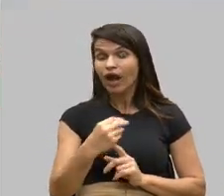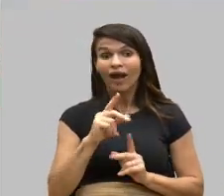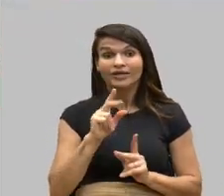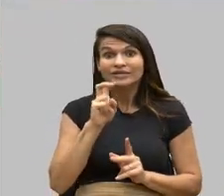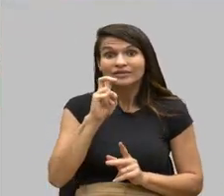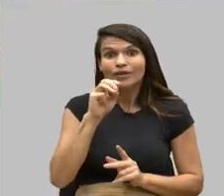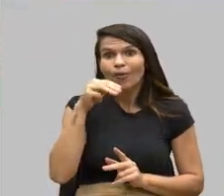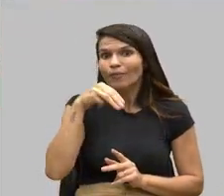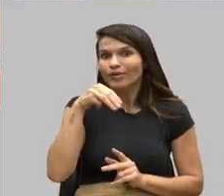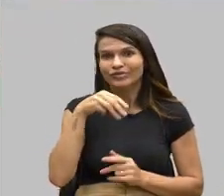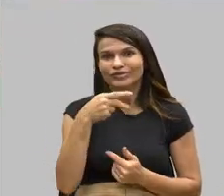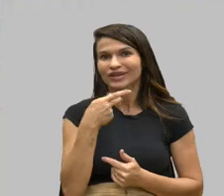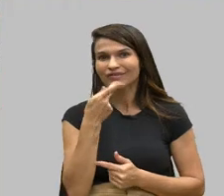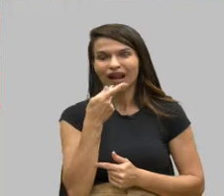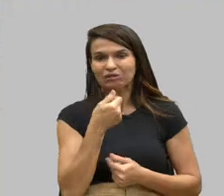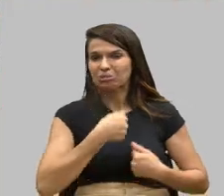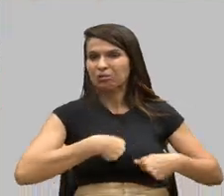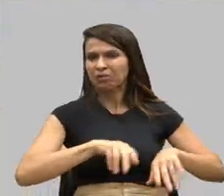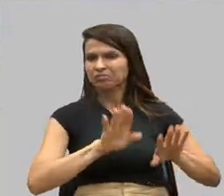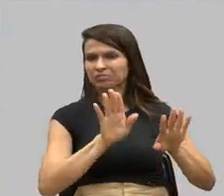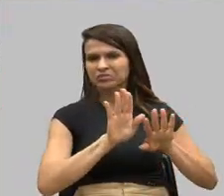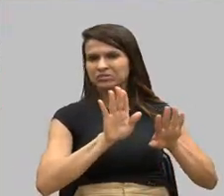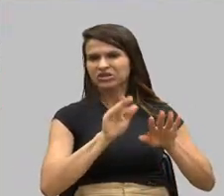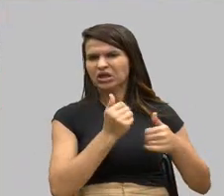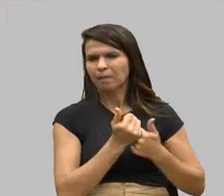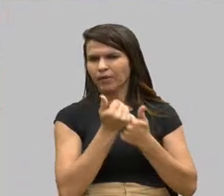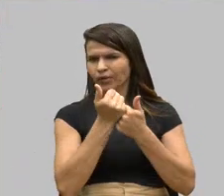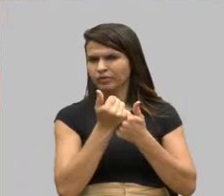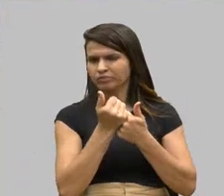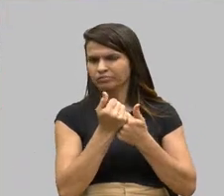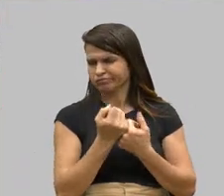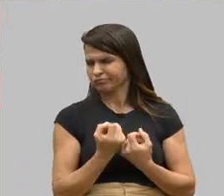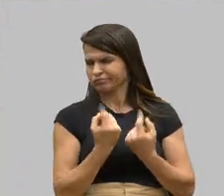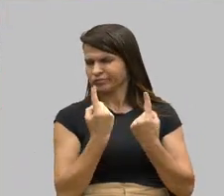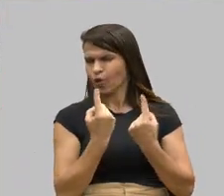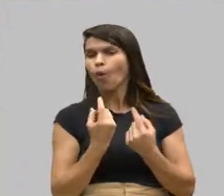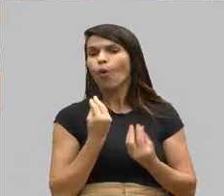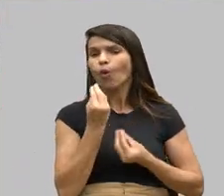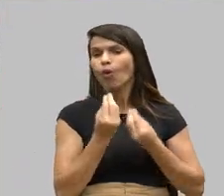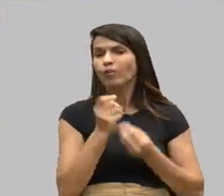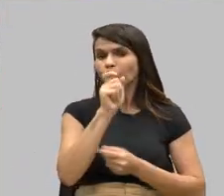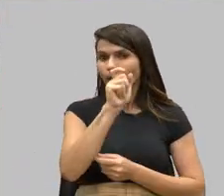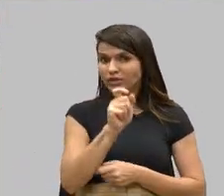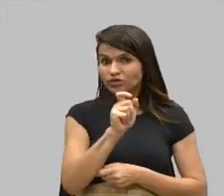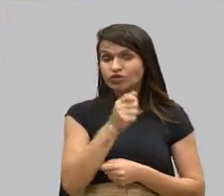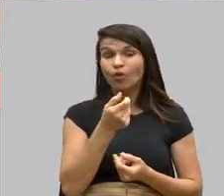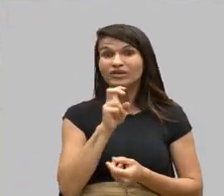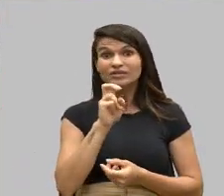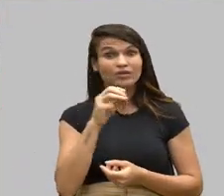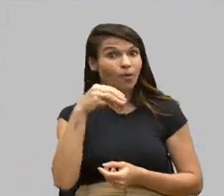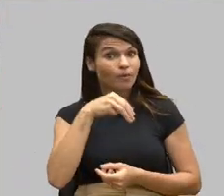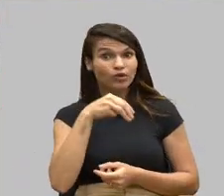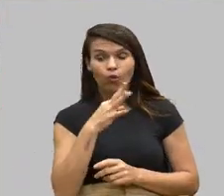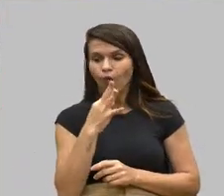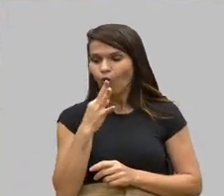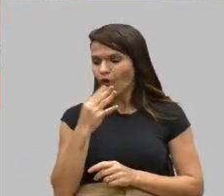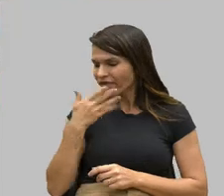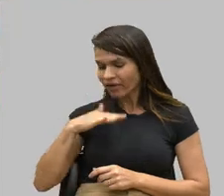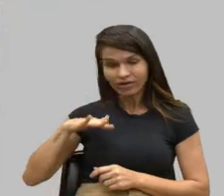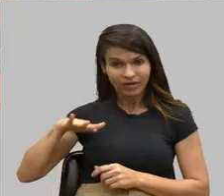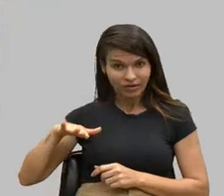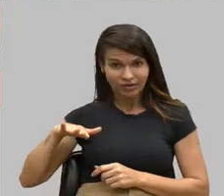falar que ele não precisava de apoio. Como que uma pessoa que em cinco minutos não conhece a criança,